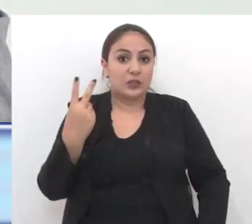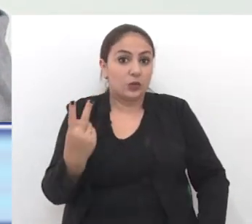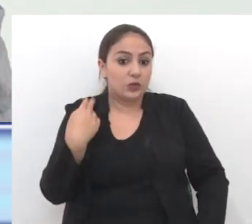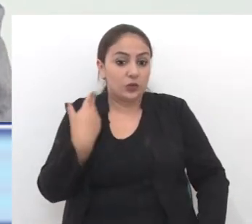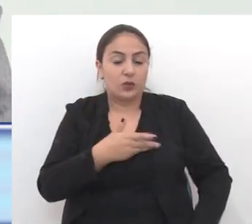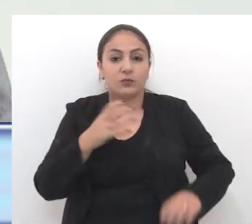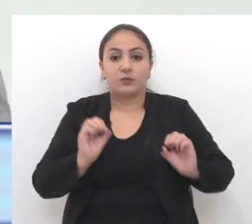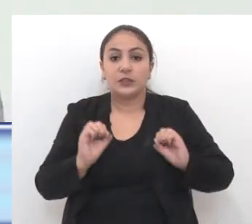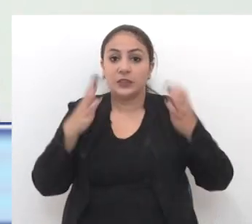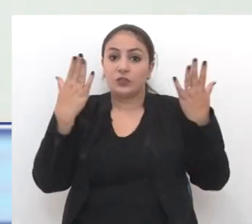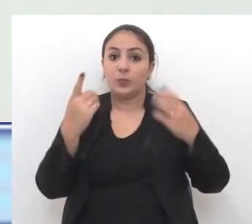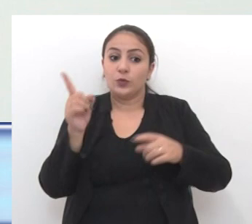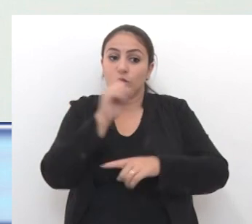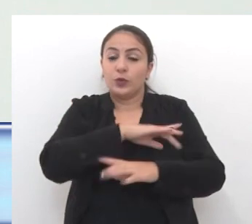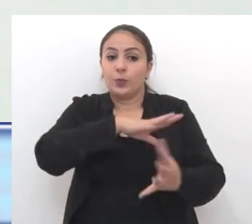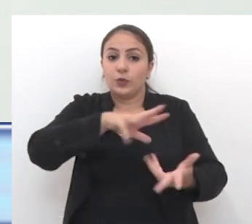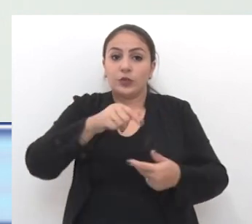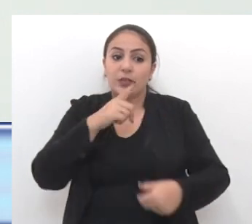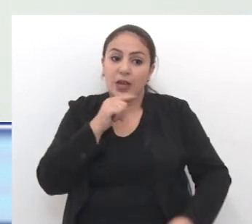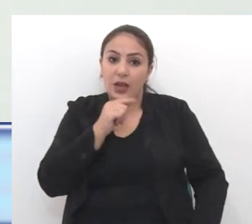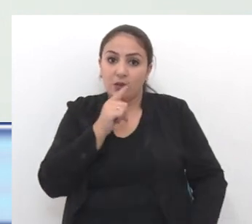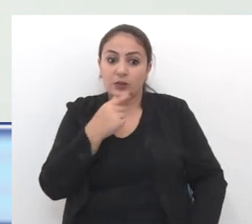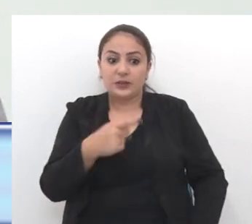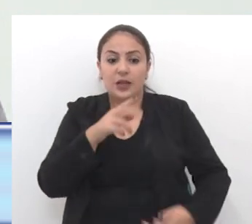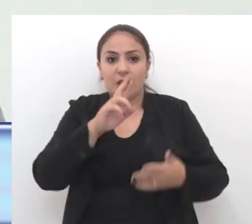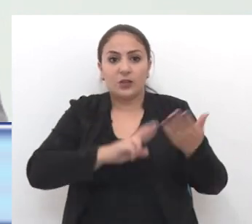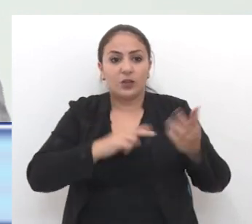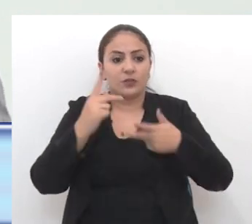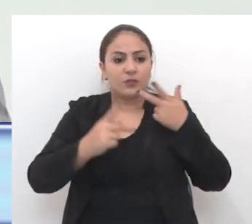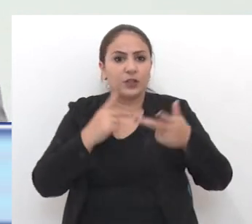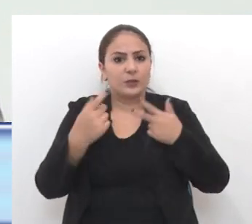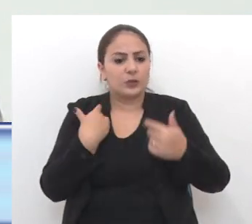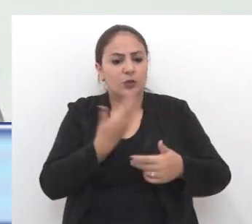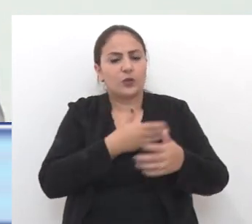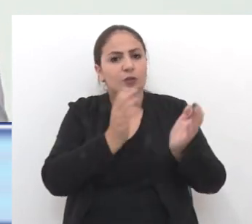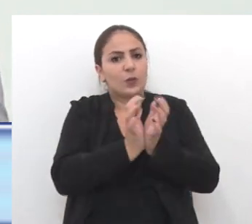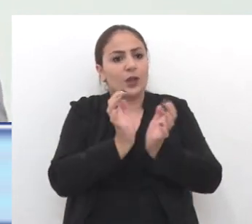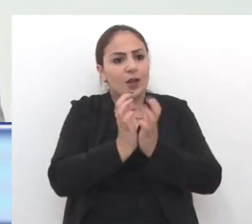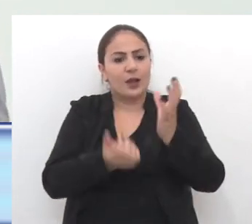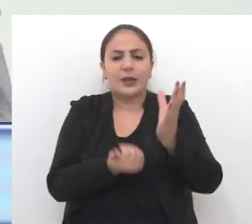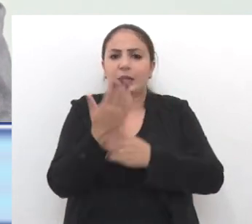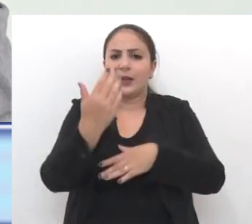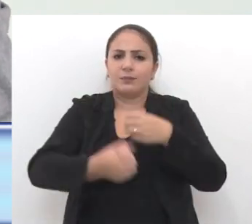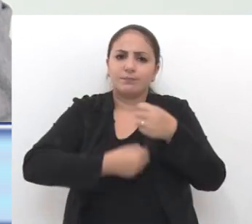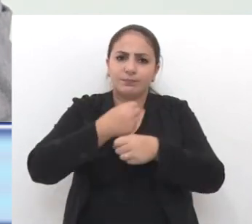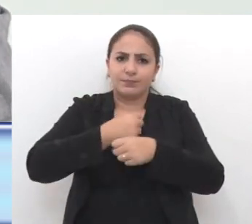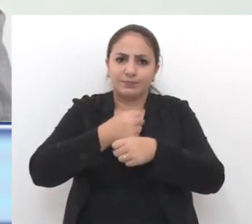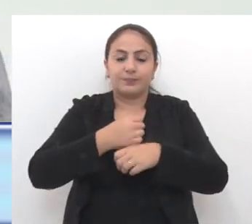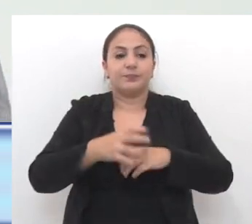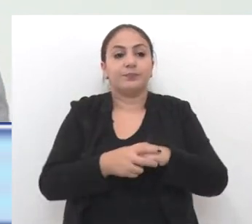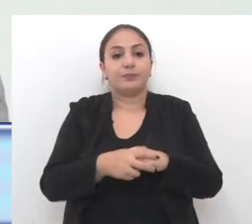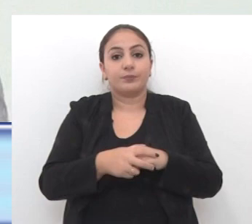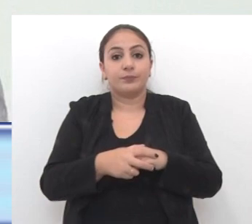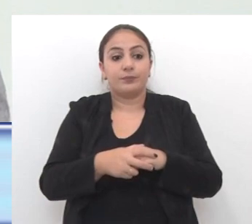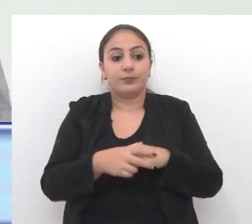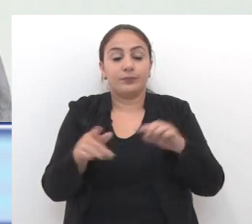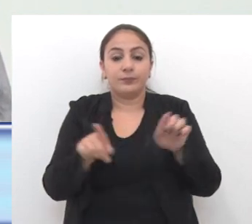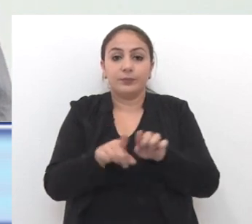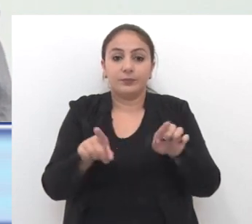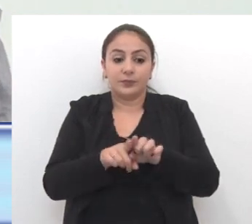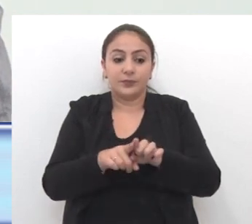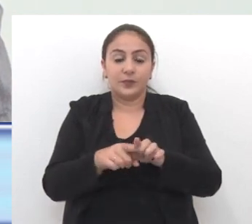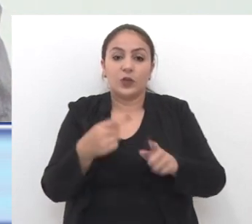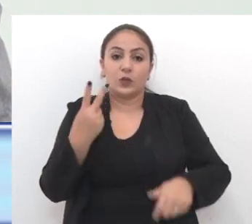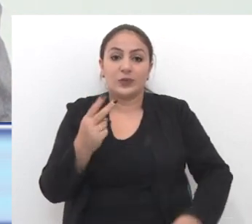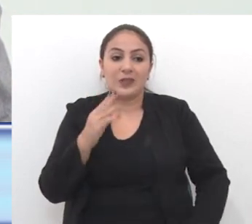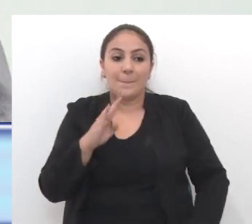comemoramos o Dia Mundial da Água. E os esses relatórios citados aqui para a nossa colega, eles são elaborados anualmente. Esse número de